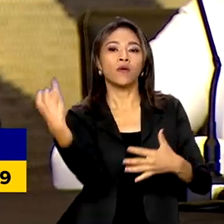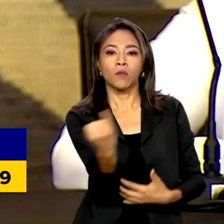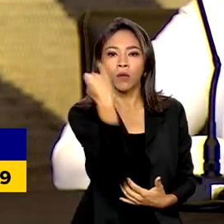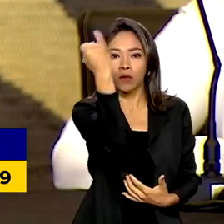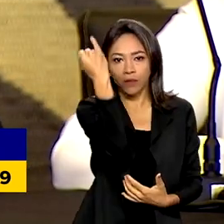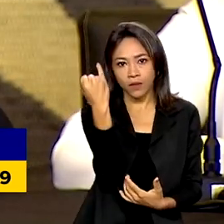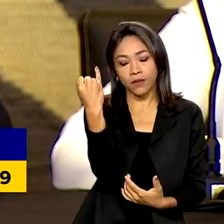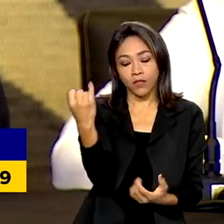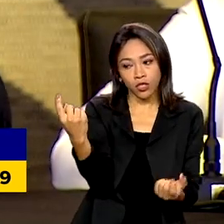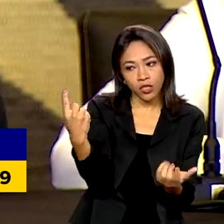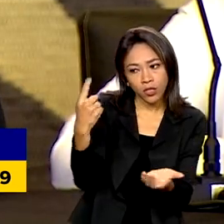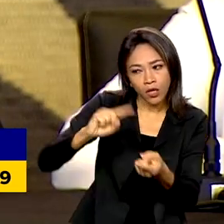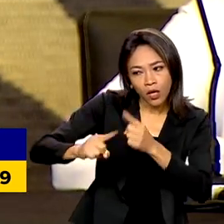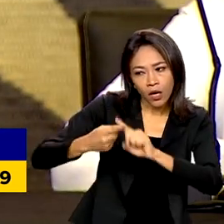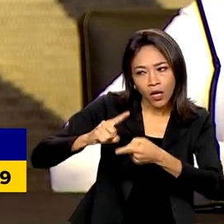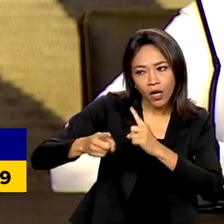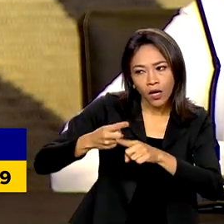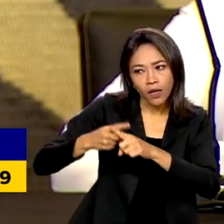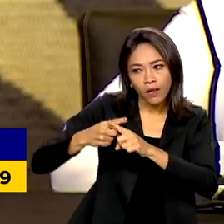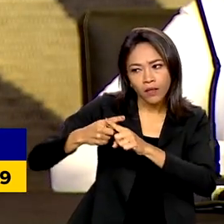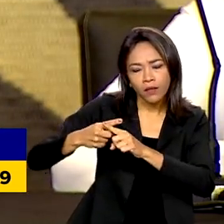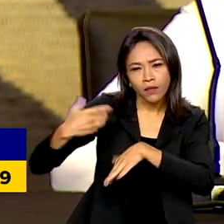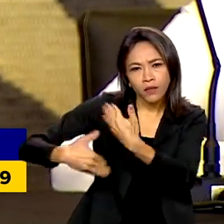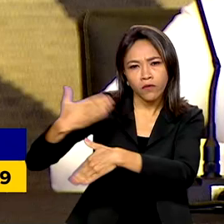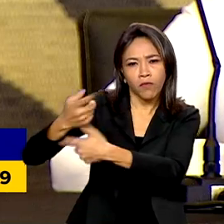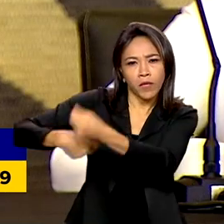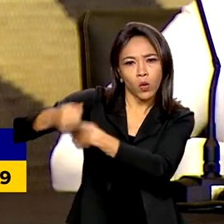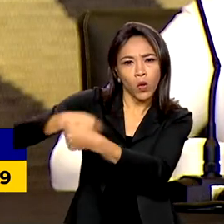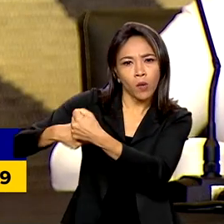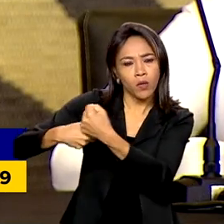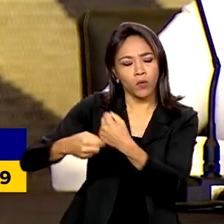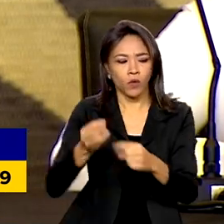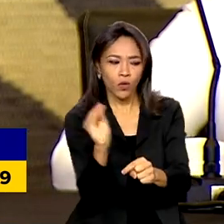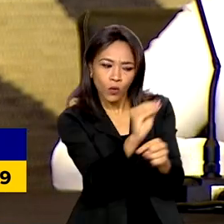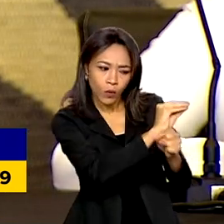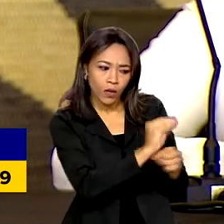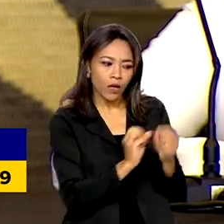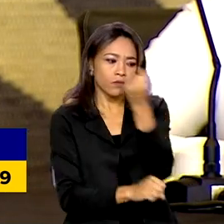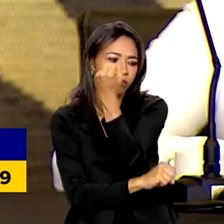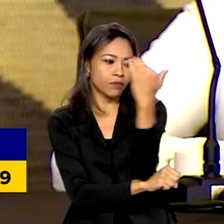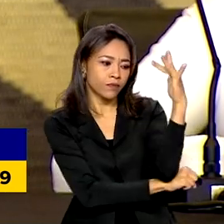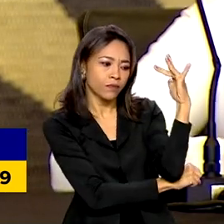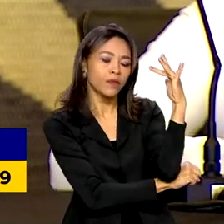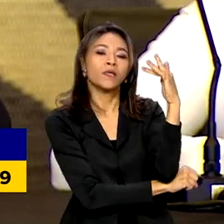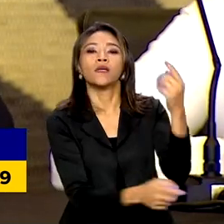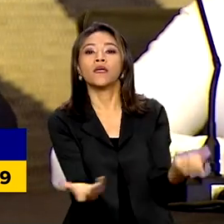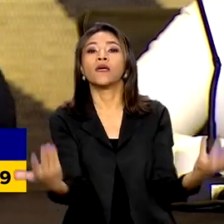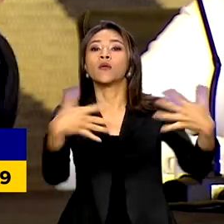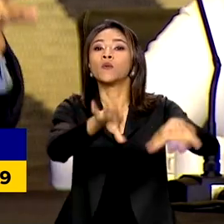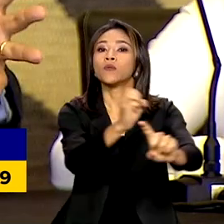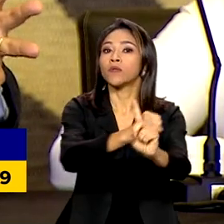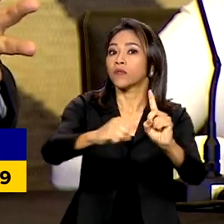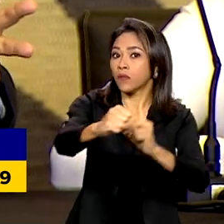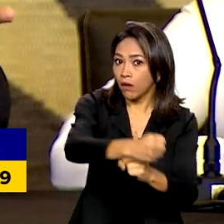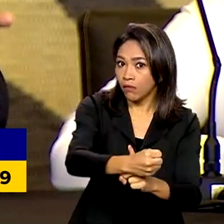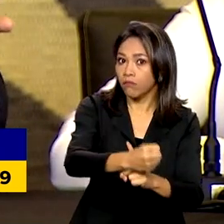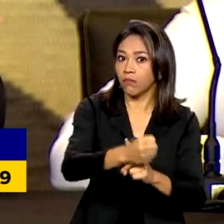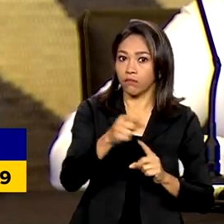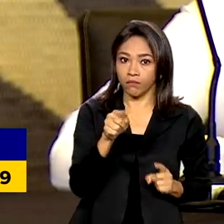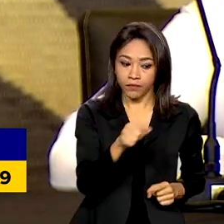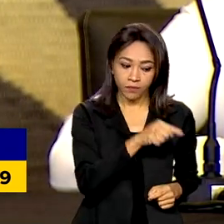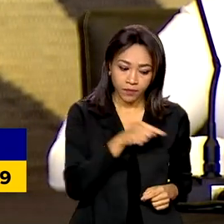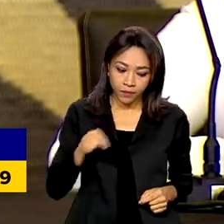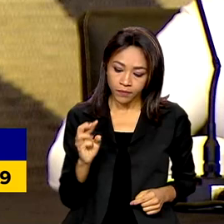aliar desenvolvimento econômico, a preservação do meio ambiente e a inclusão social. Quando a gente tem